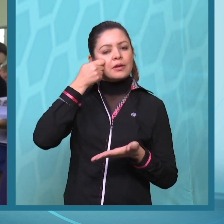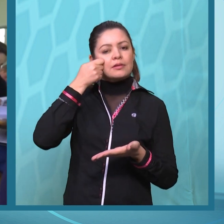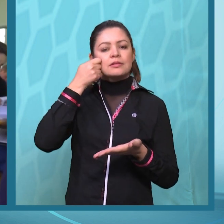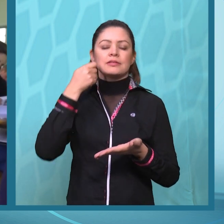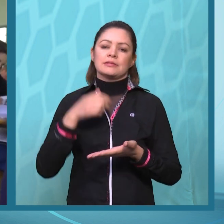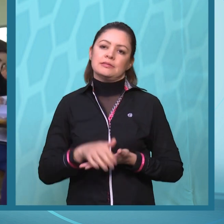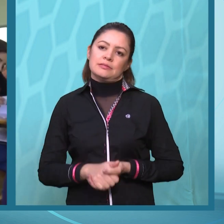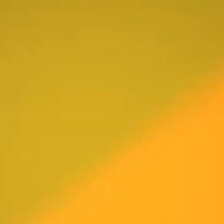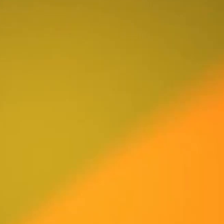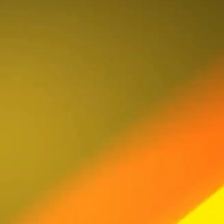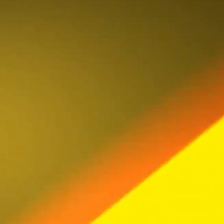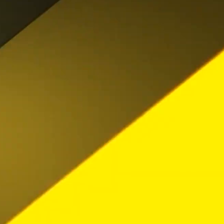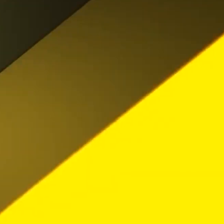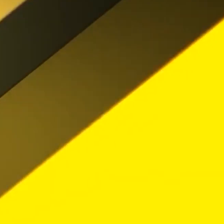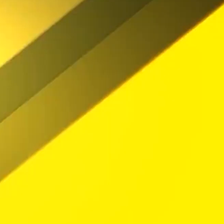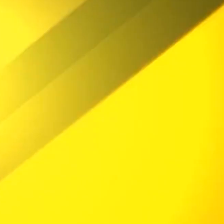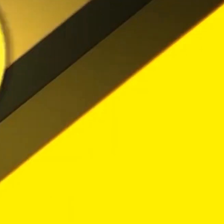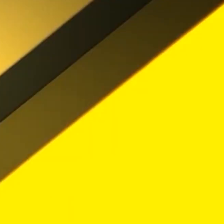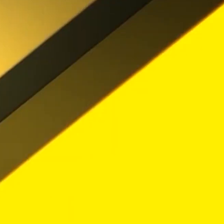ou preta.